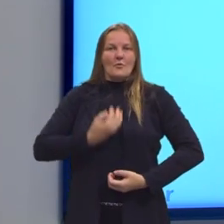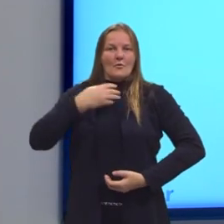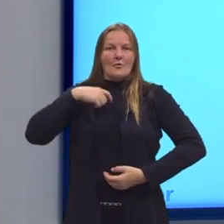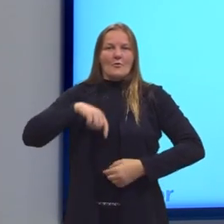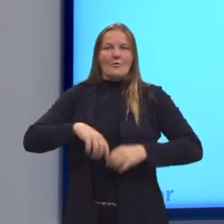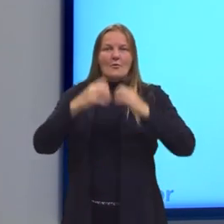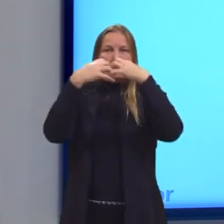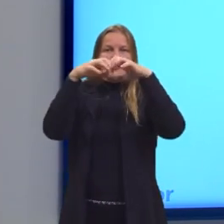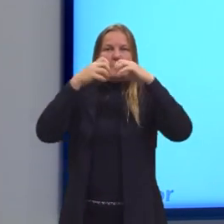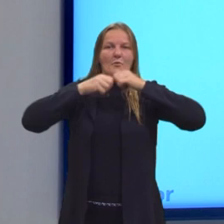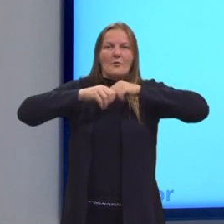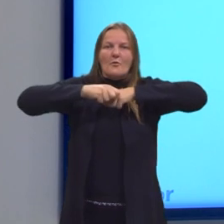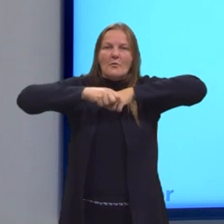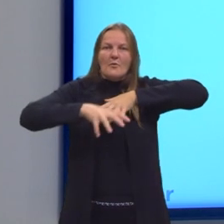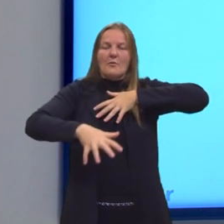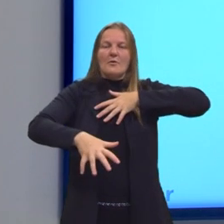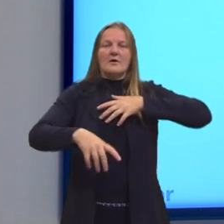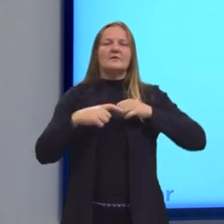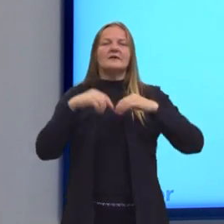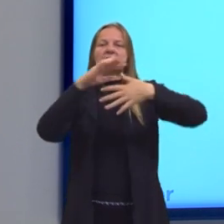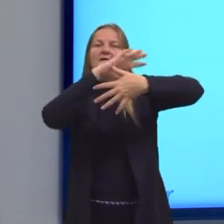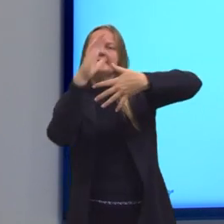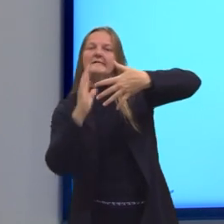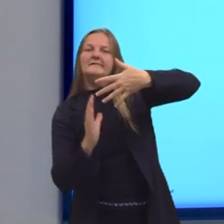e o litoral têm em comum?